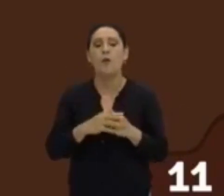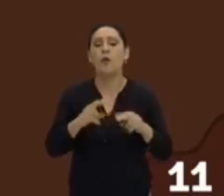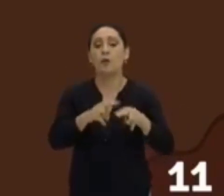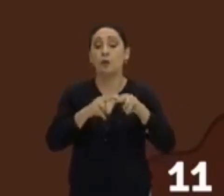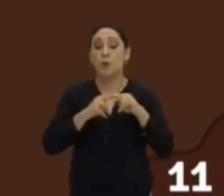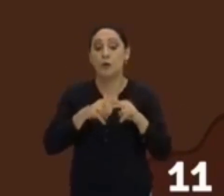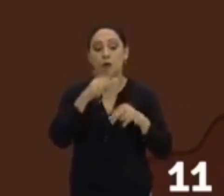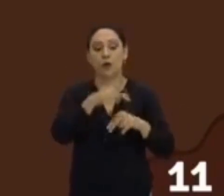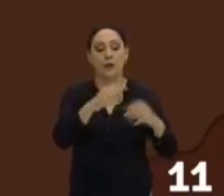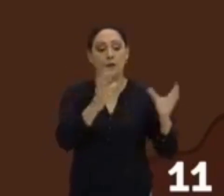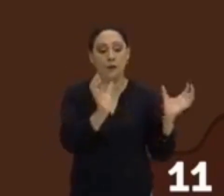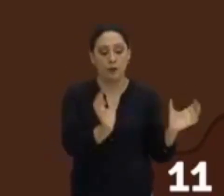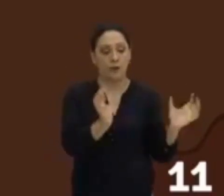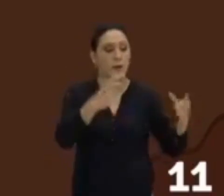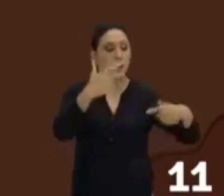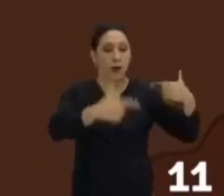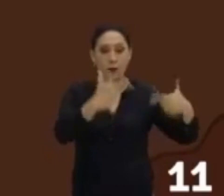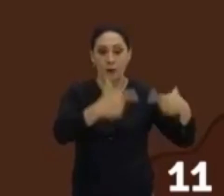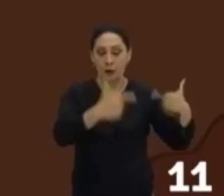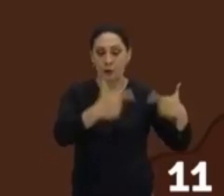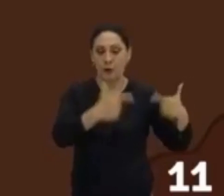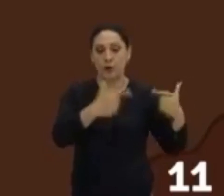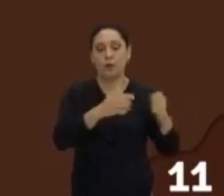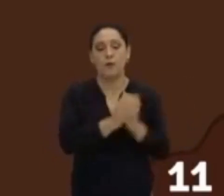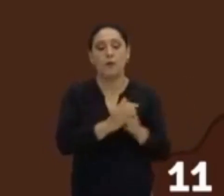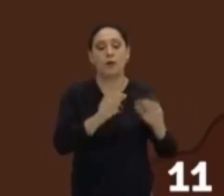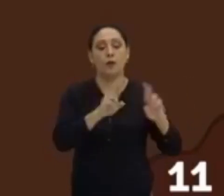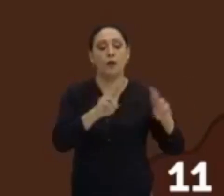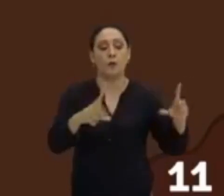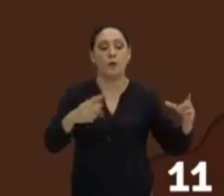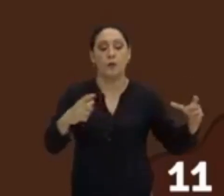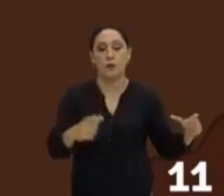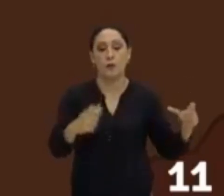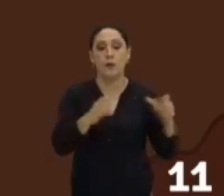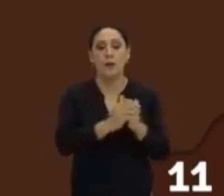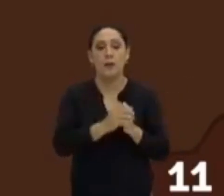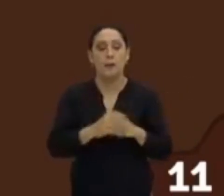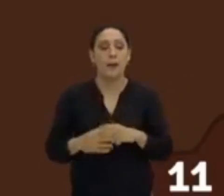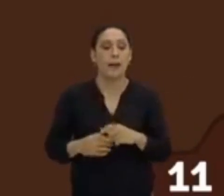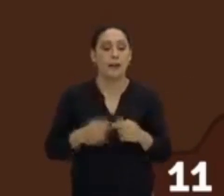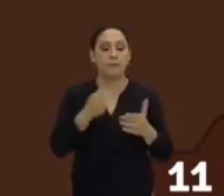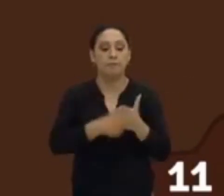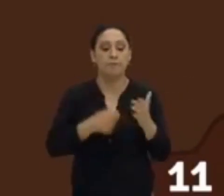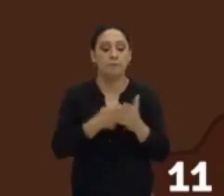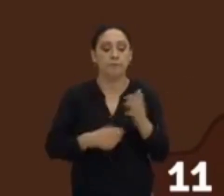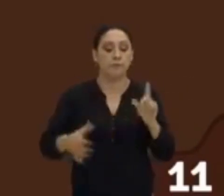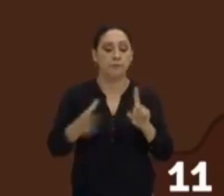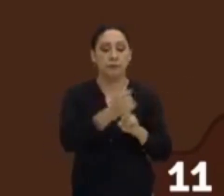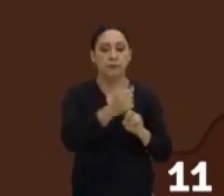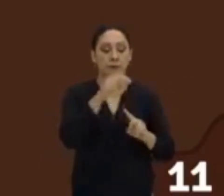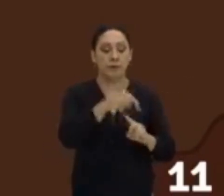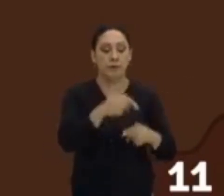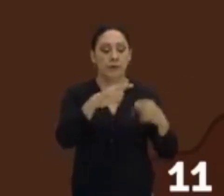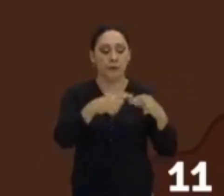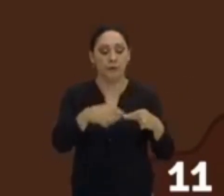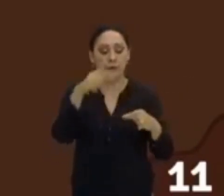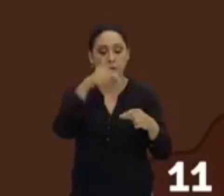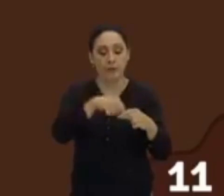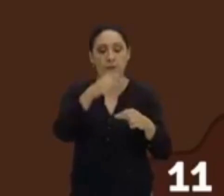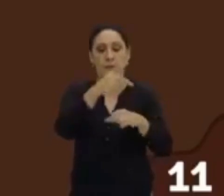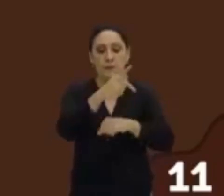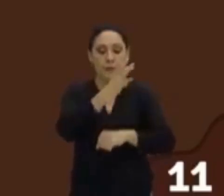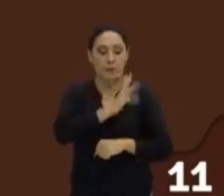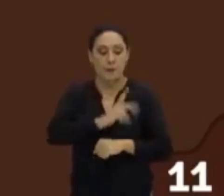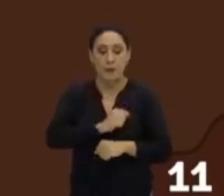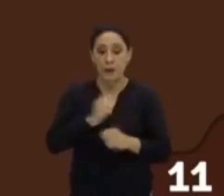esses dois povos a brigarem ou estarem de lados opostos para tentar ter o controle acerca do território da Palestina.